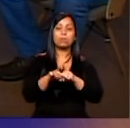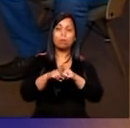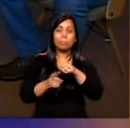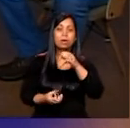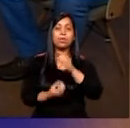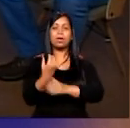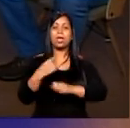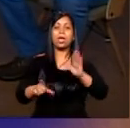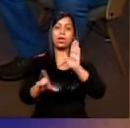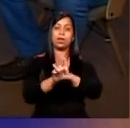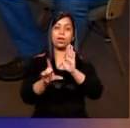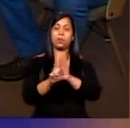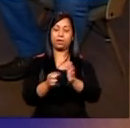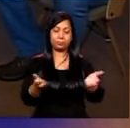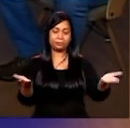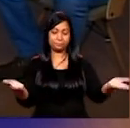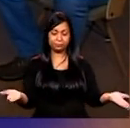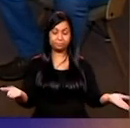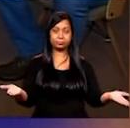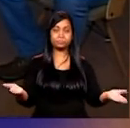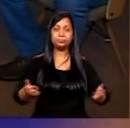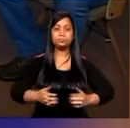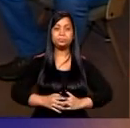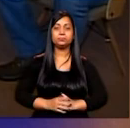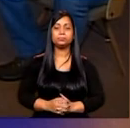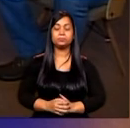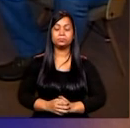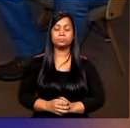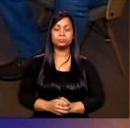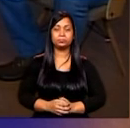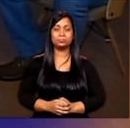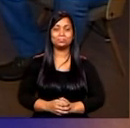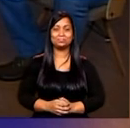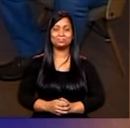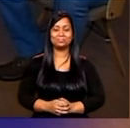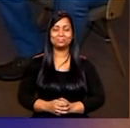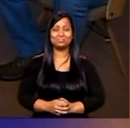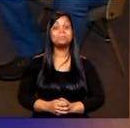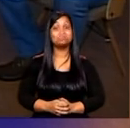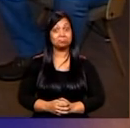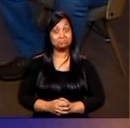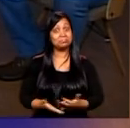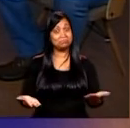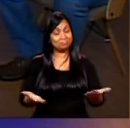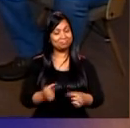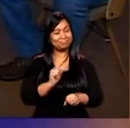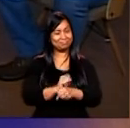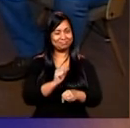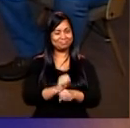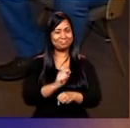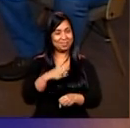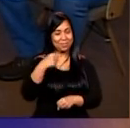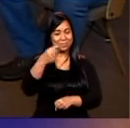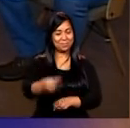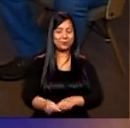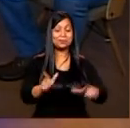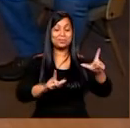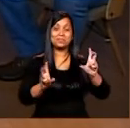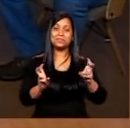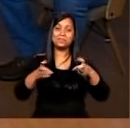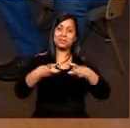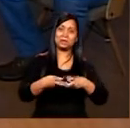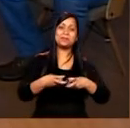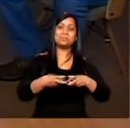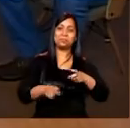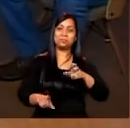você acessa o nosso site, que é o www.riopreto.sp.leg.br. A gente fica por aqui e até a próxima. TV